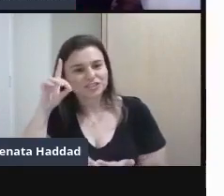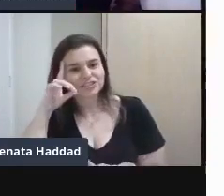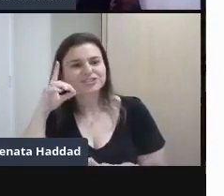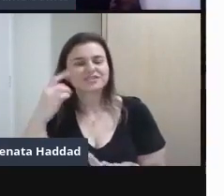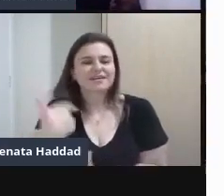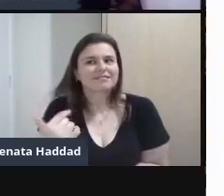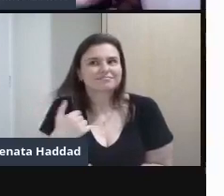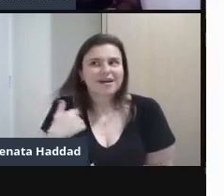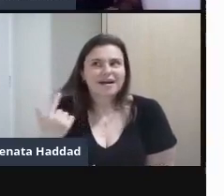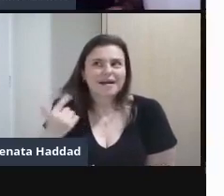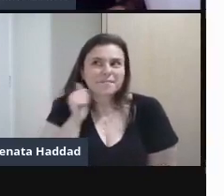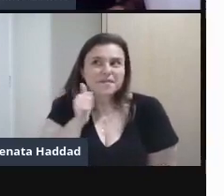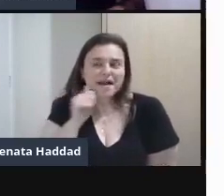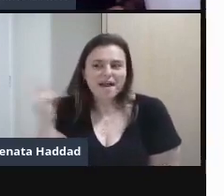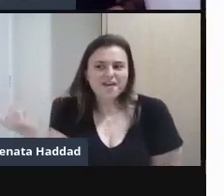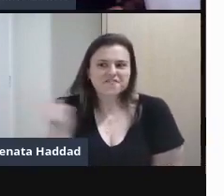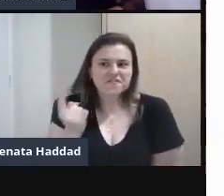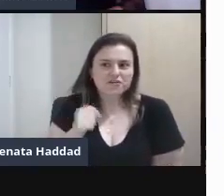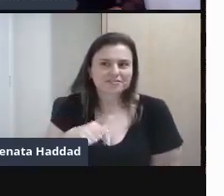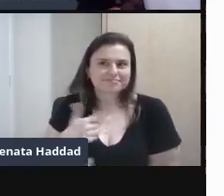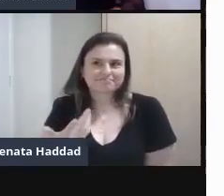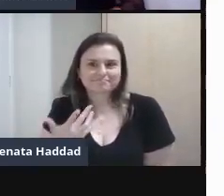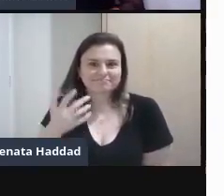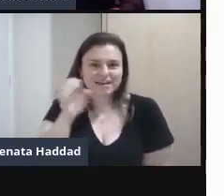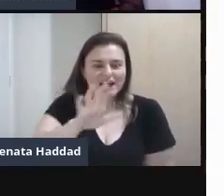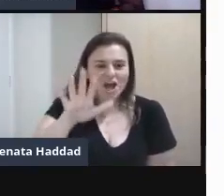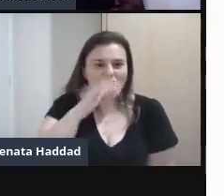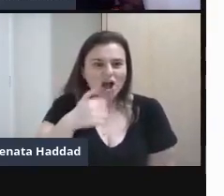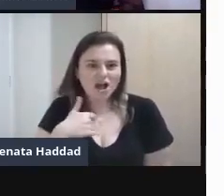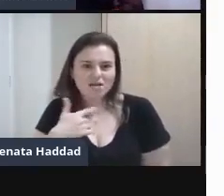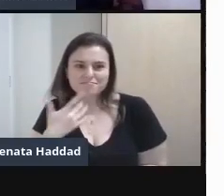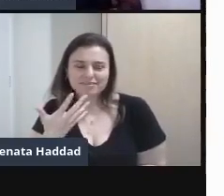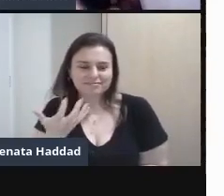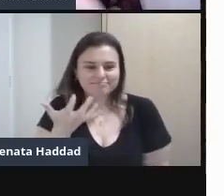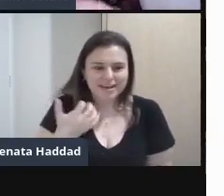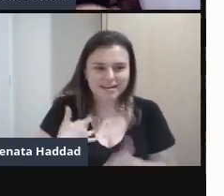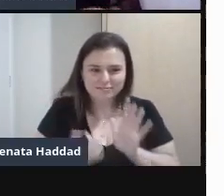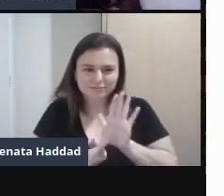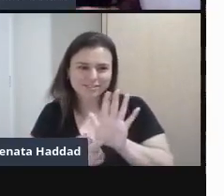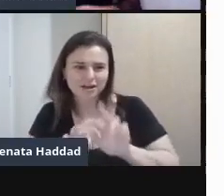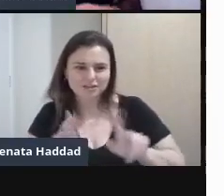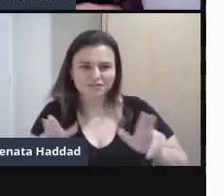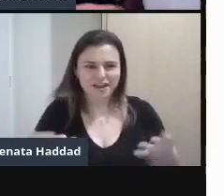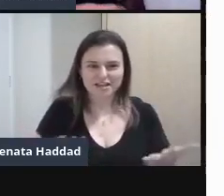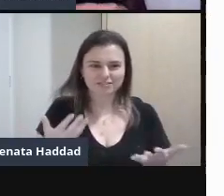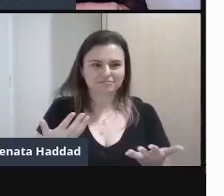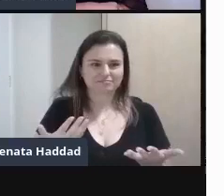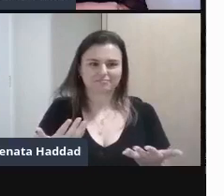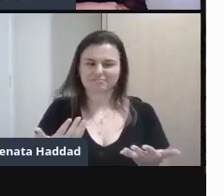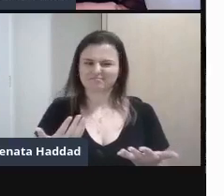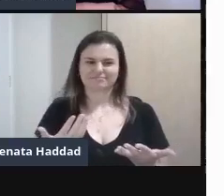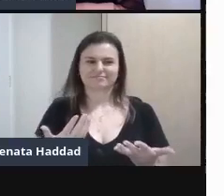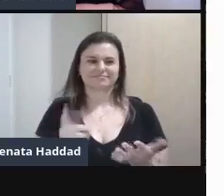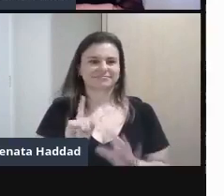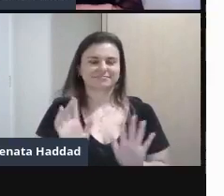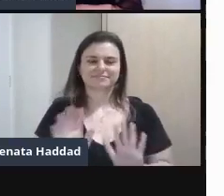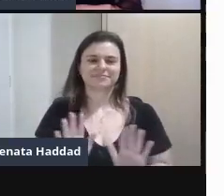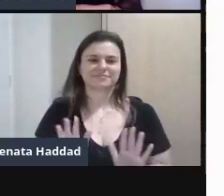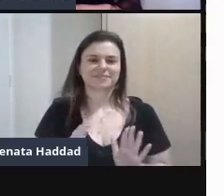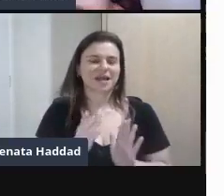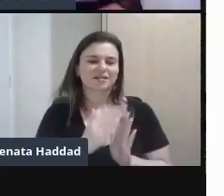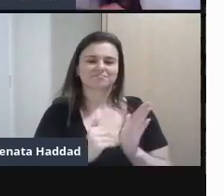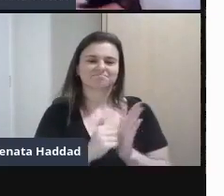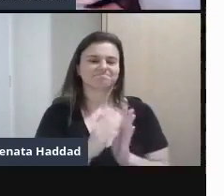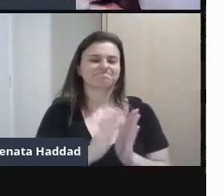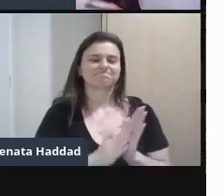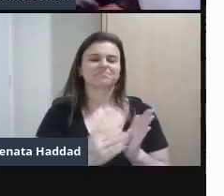voltou da Europa Travando muitas Provocações Artísticas Estéticas Por meio Da sua pincelada Por meio Das suas obras